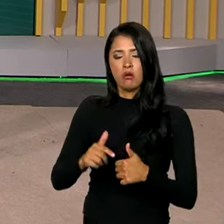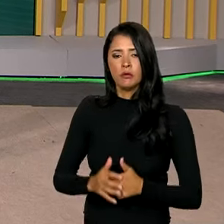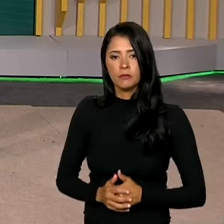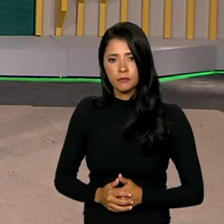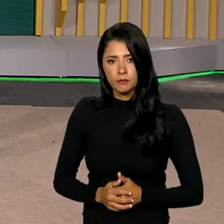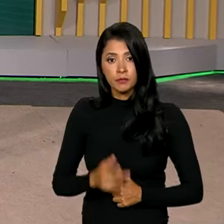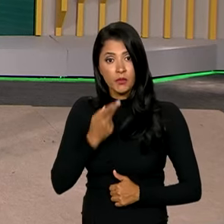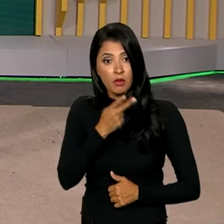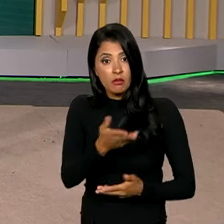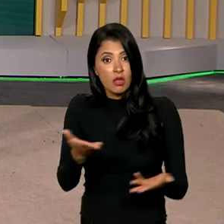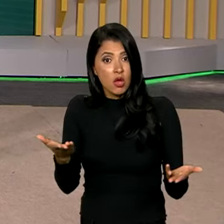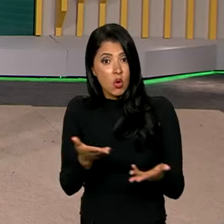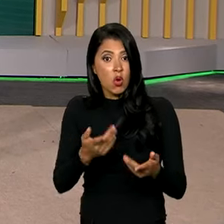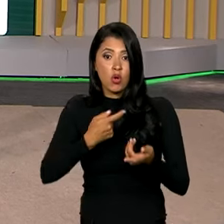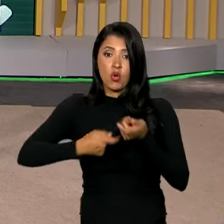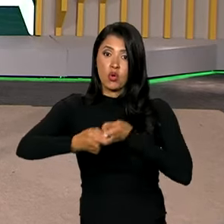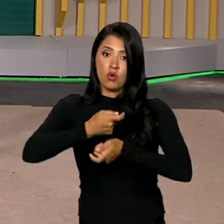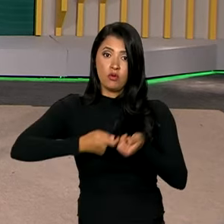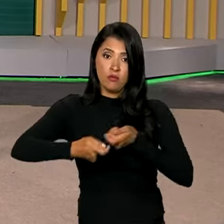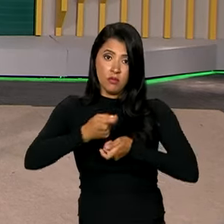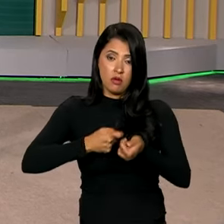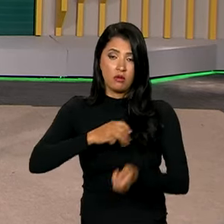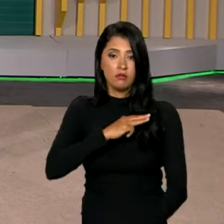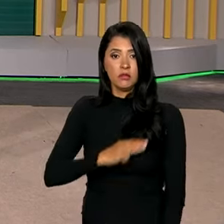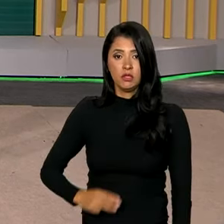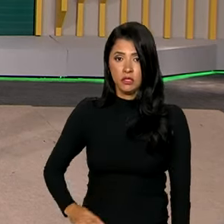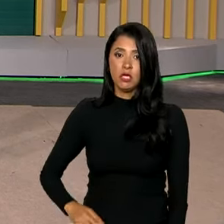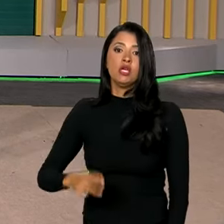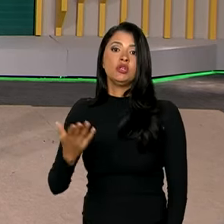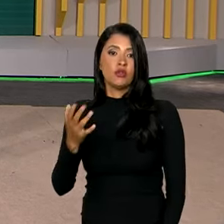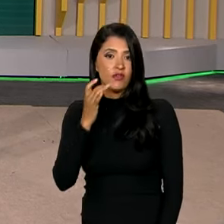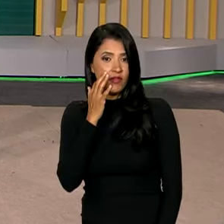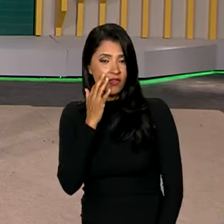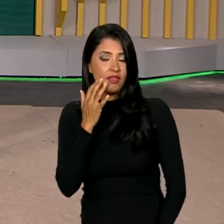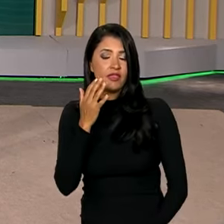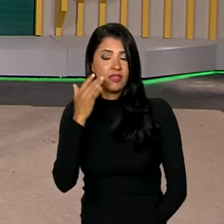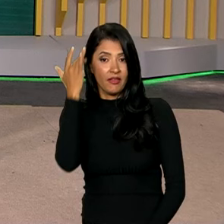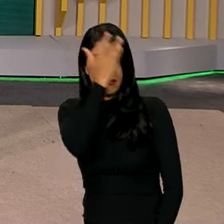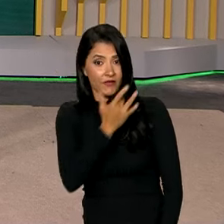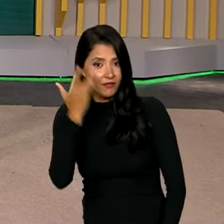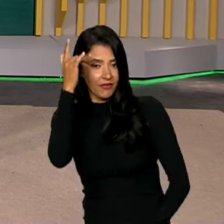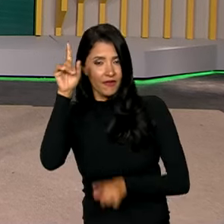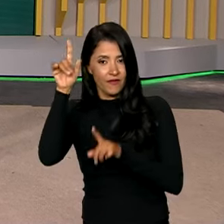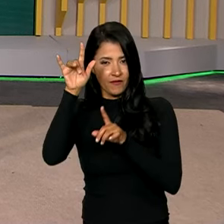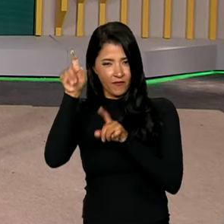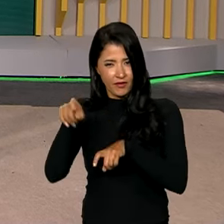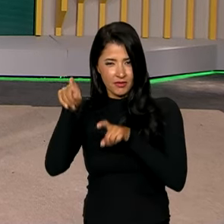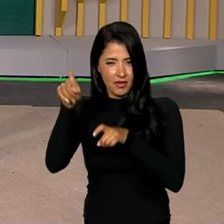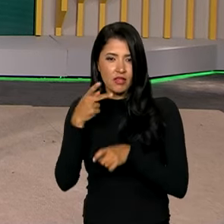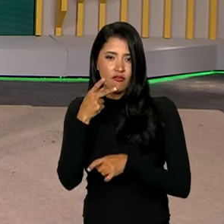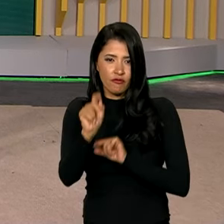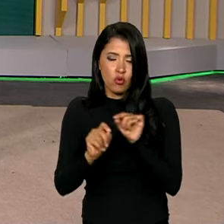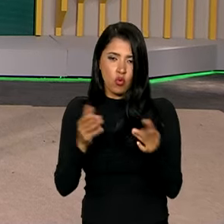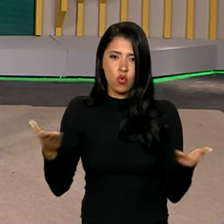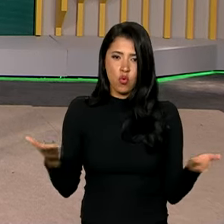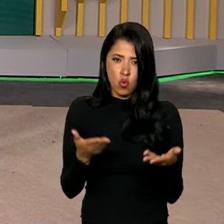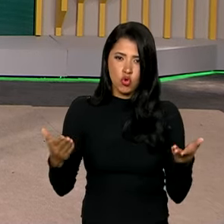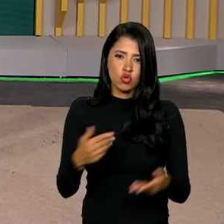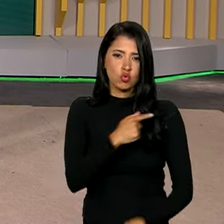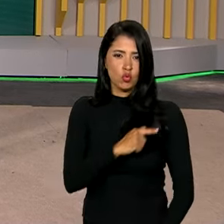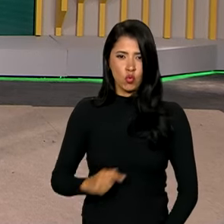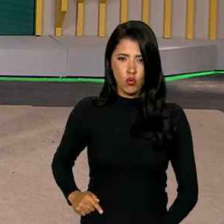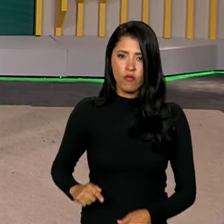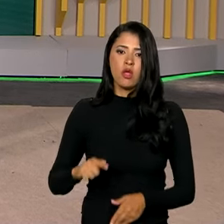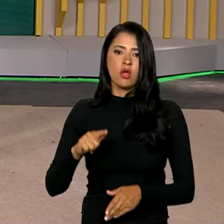Falando agora de economia, o ministro da Fazenda, Fernando Haddad, disse hoje que o governo e o Banco Central seguirão